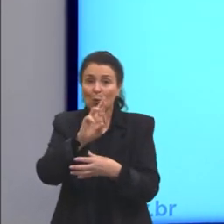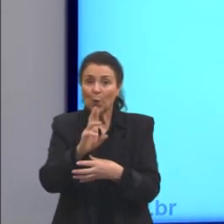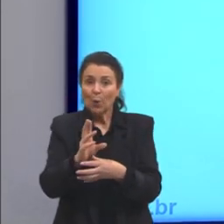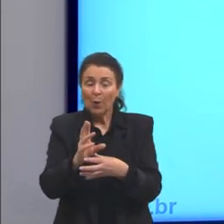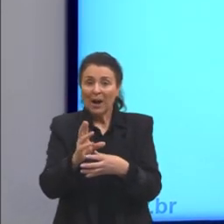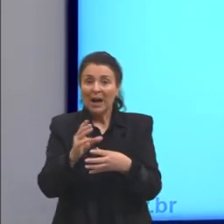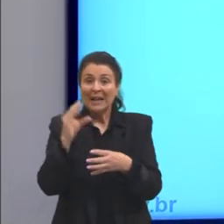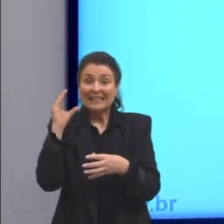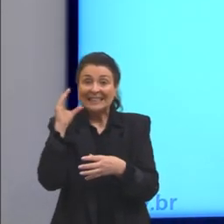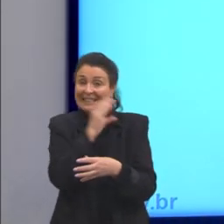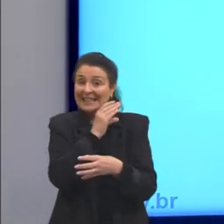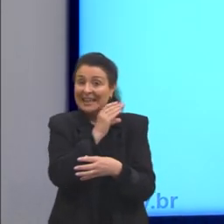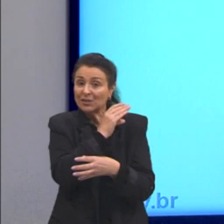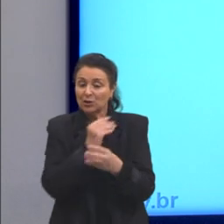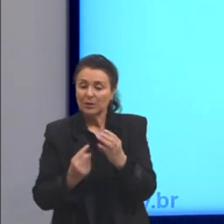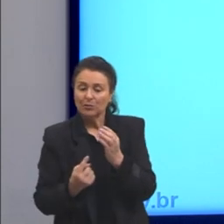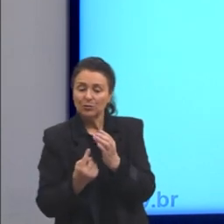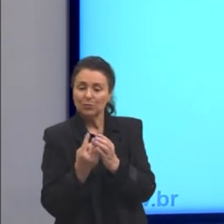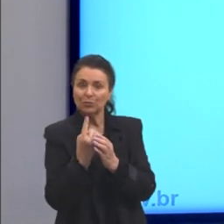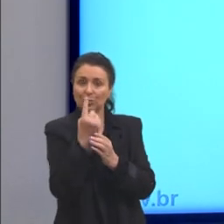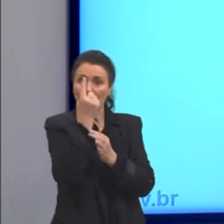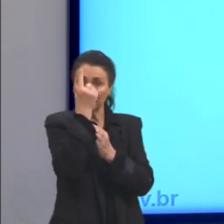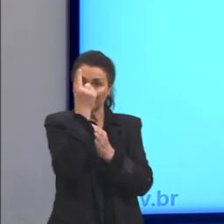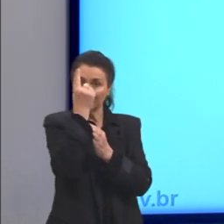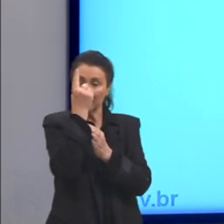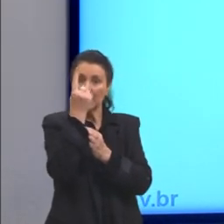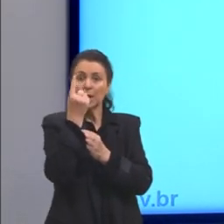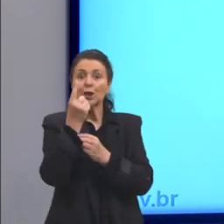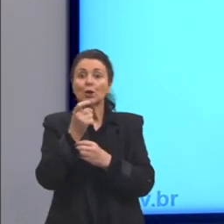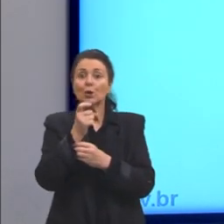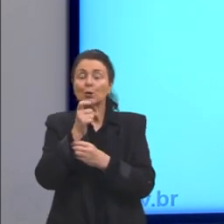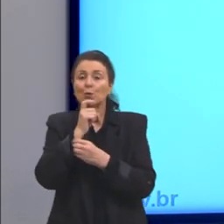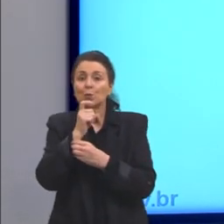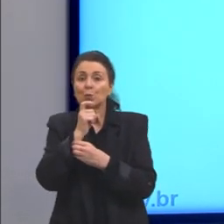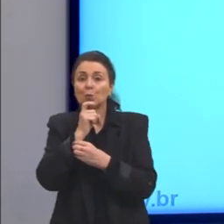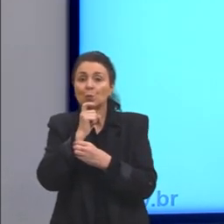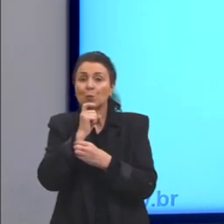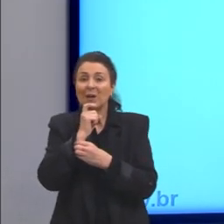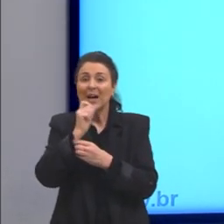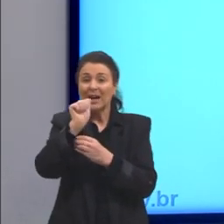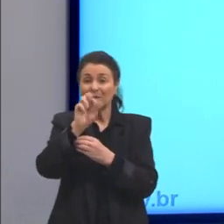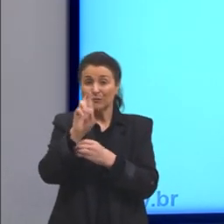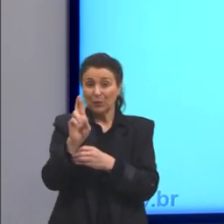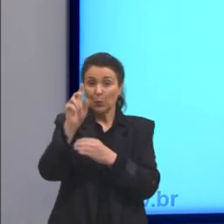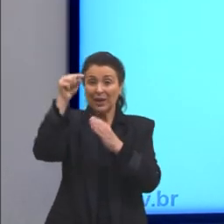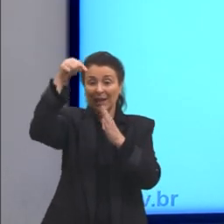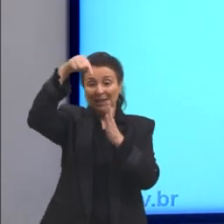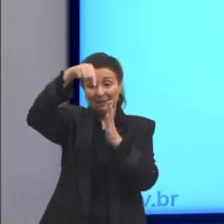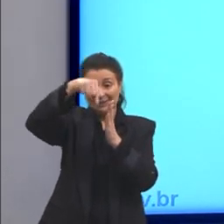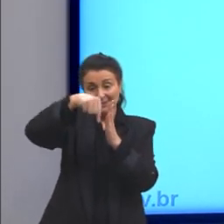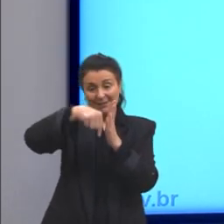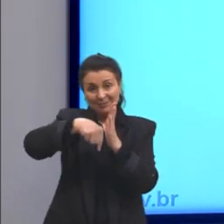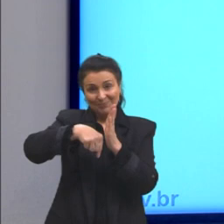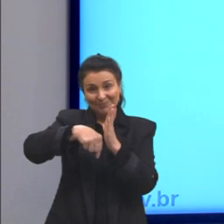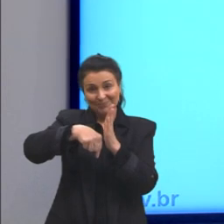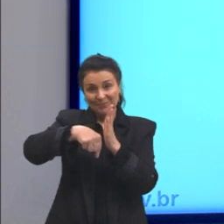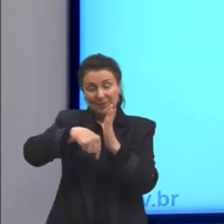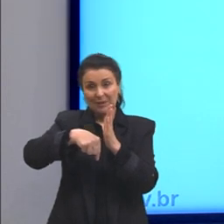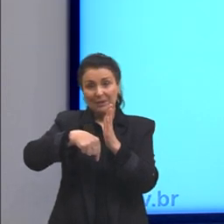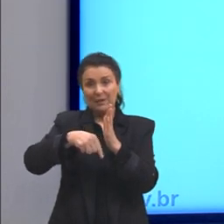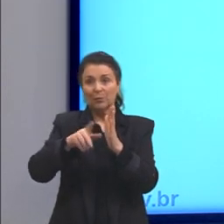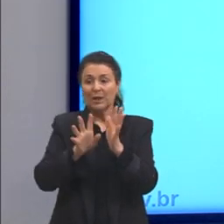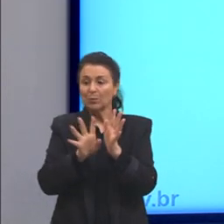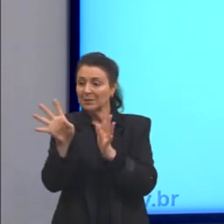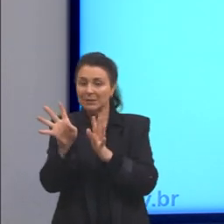subindo e o frio descendo. E aí, eles têm certos tipos de saídas para o ar frio sair